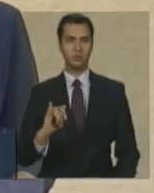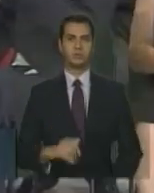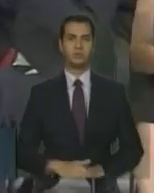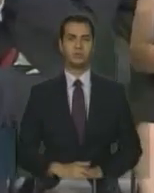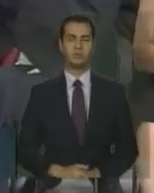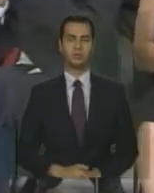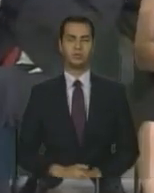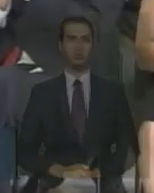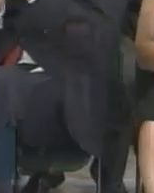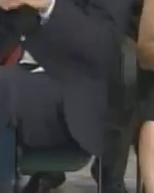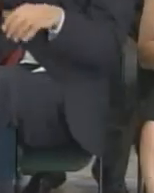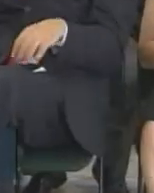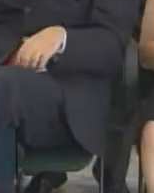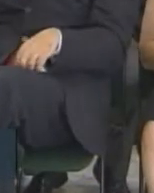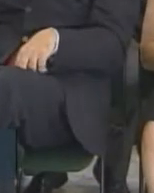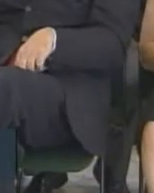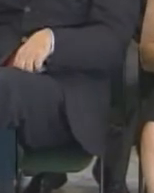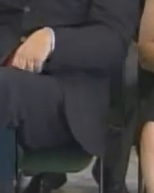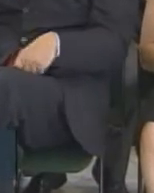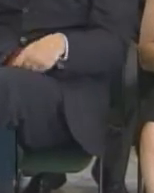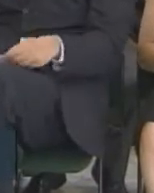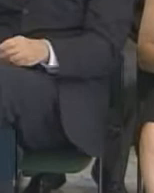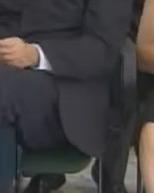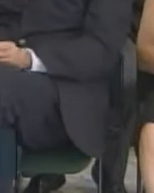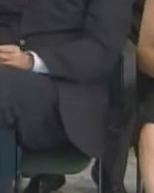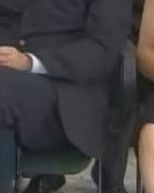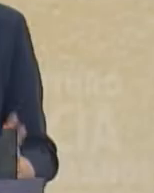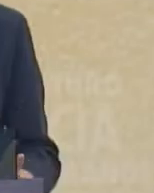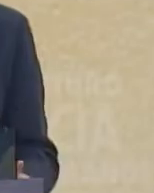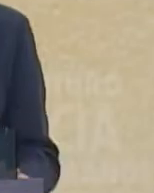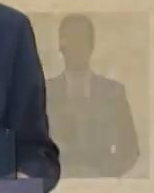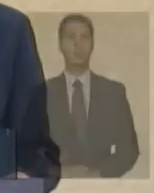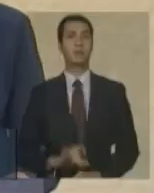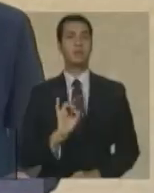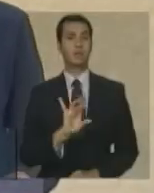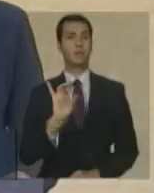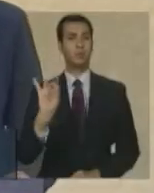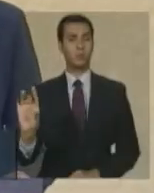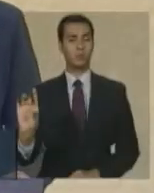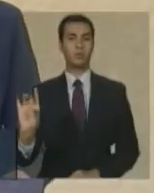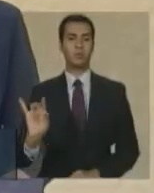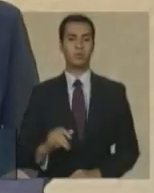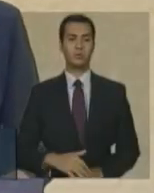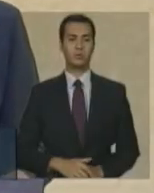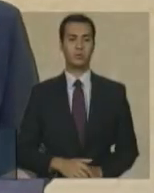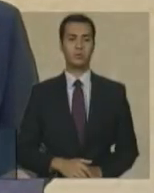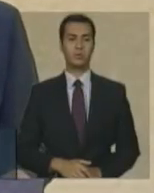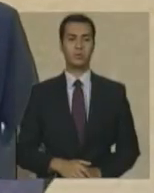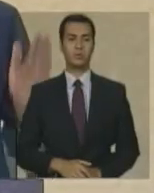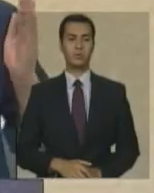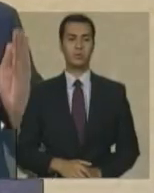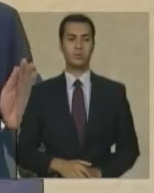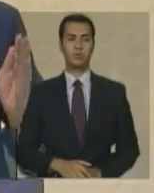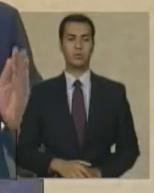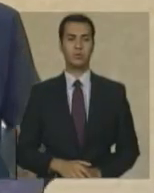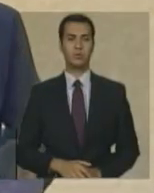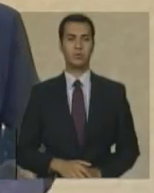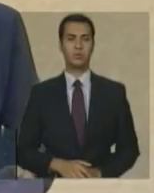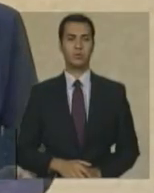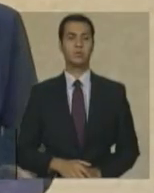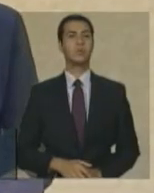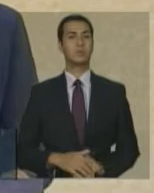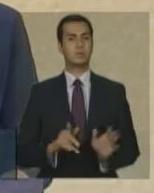um olhando do ponto de vista do seu